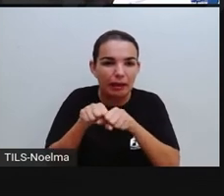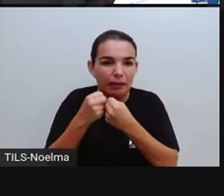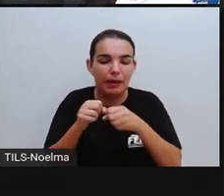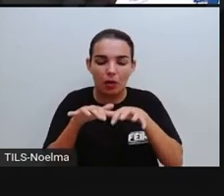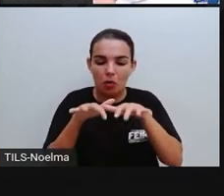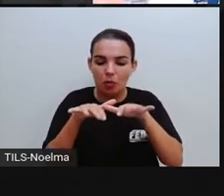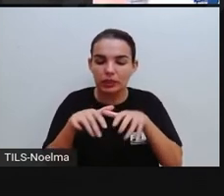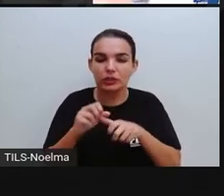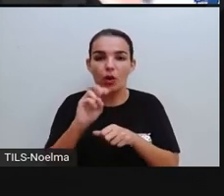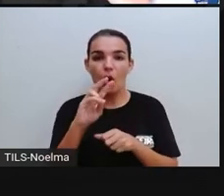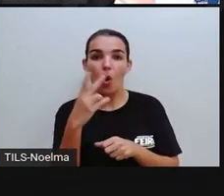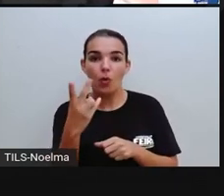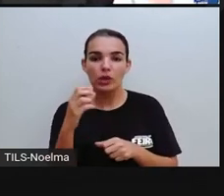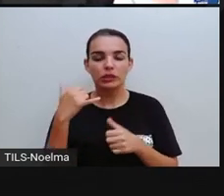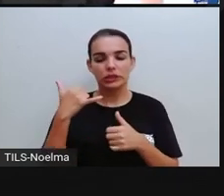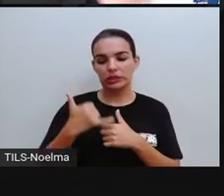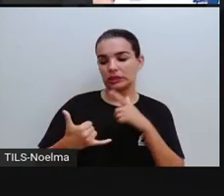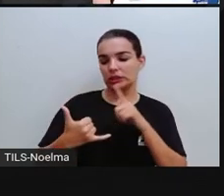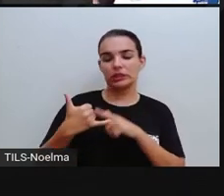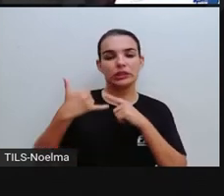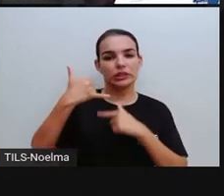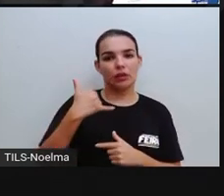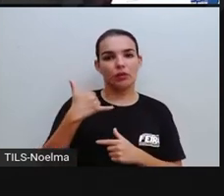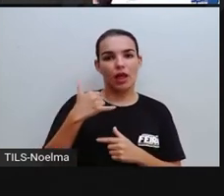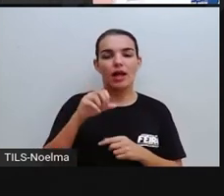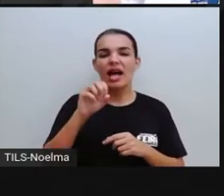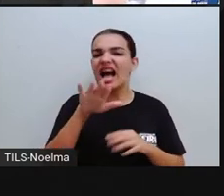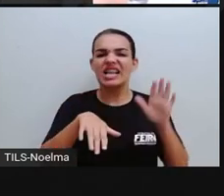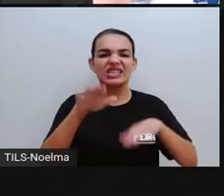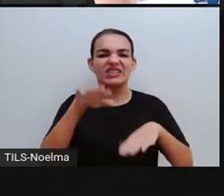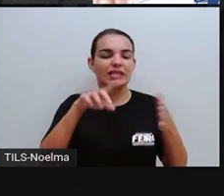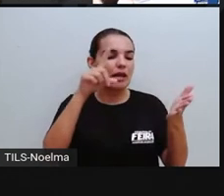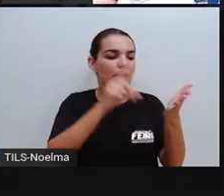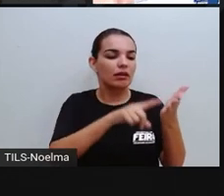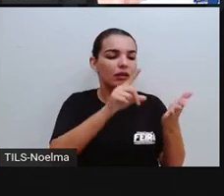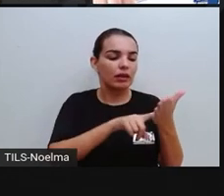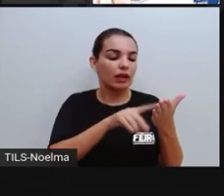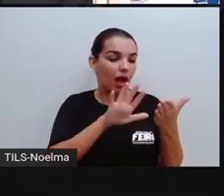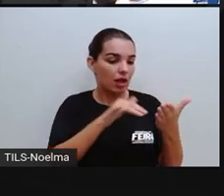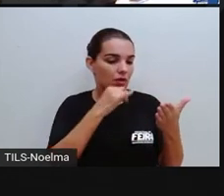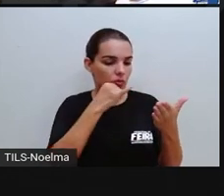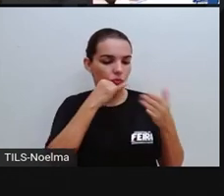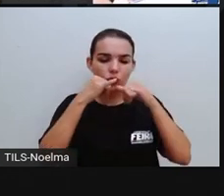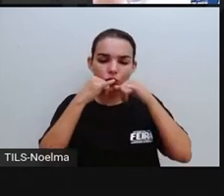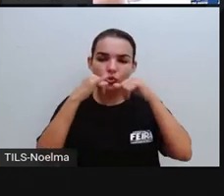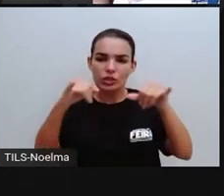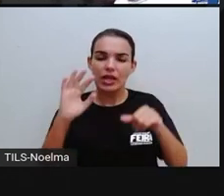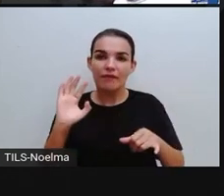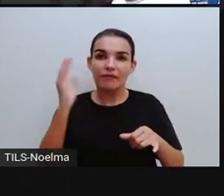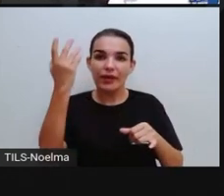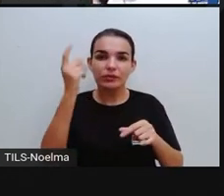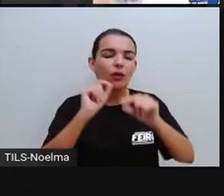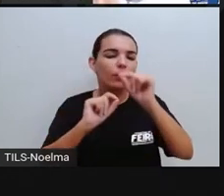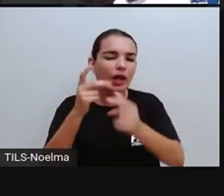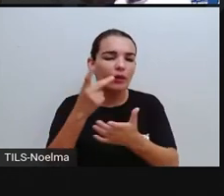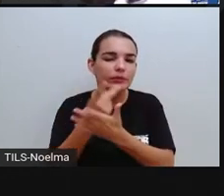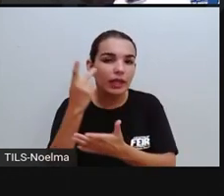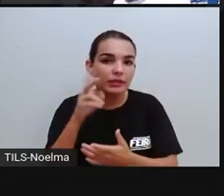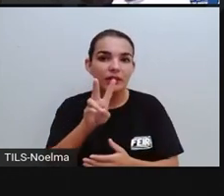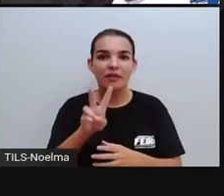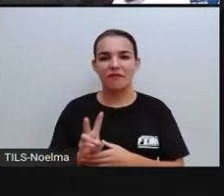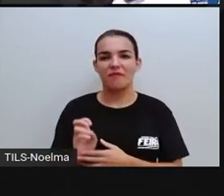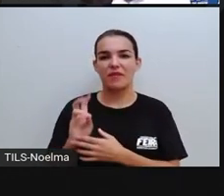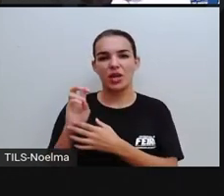celular, tá bom? Muitas vezes, a gente clica ali em cima de uma notícia que é uma notícia falsa, é uma fake news e tem um